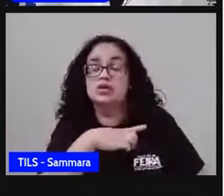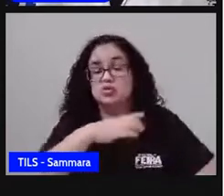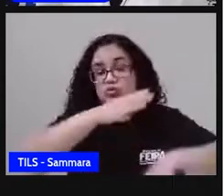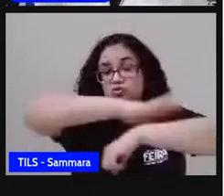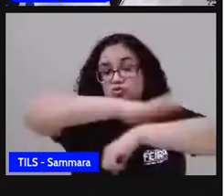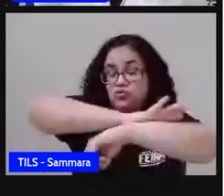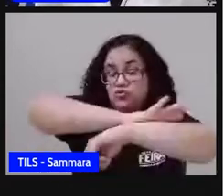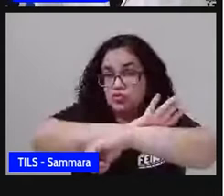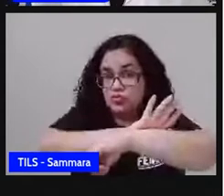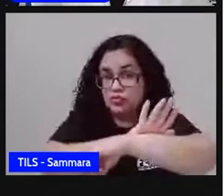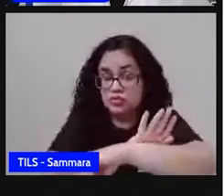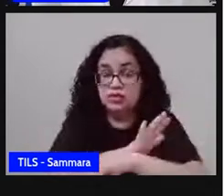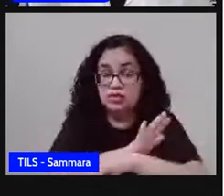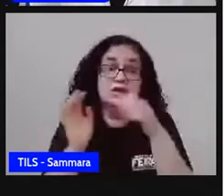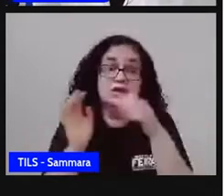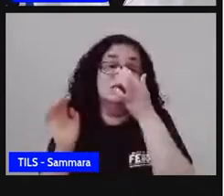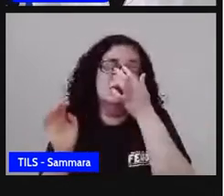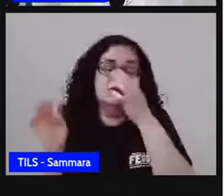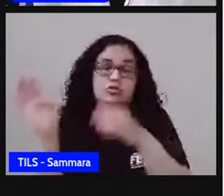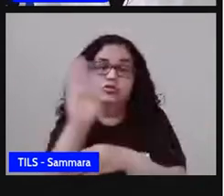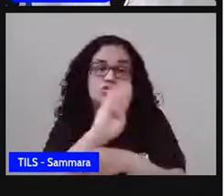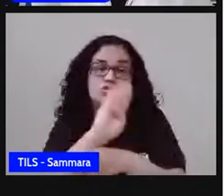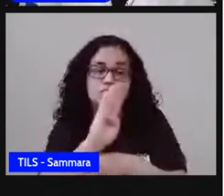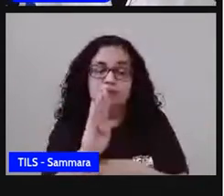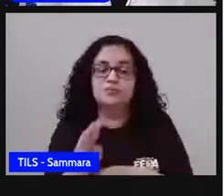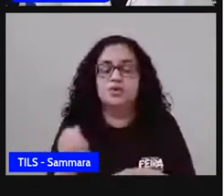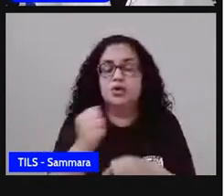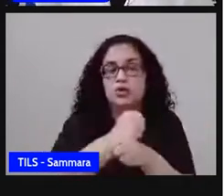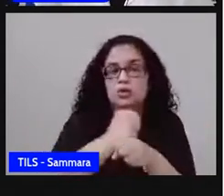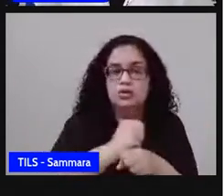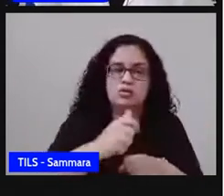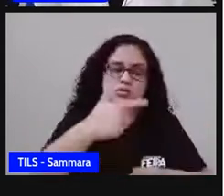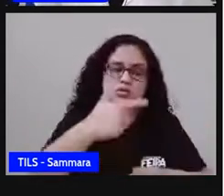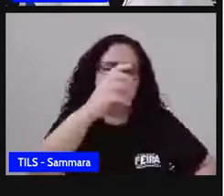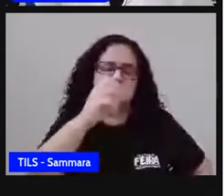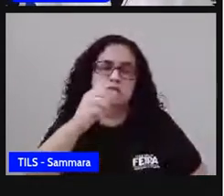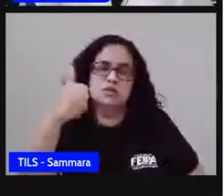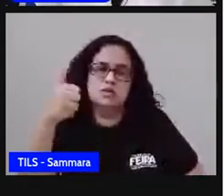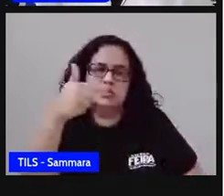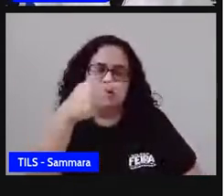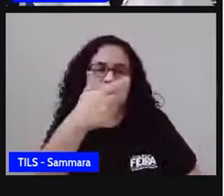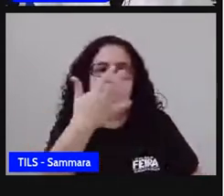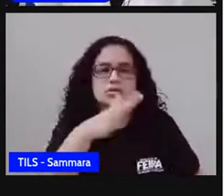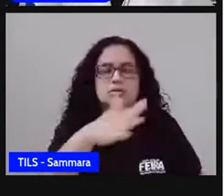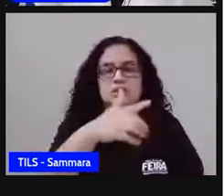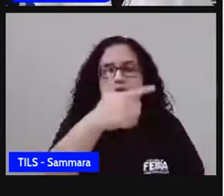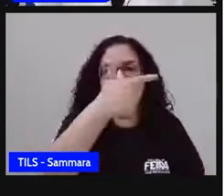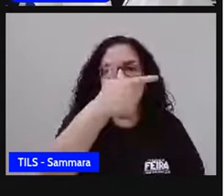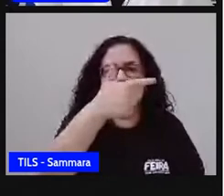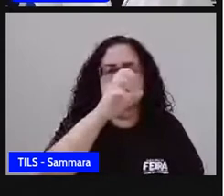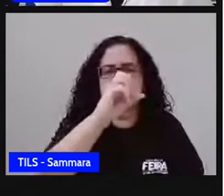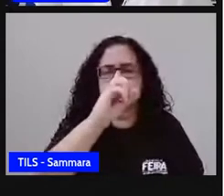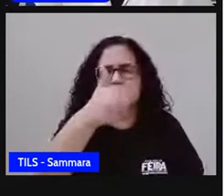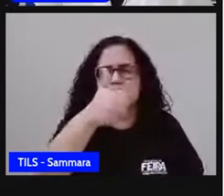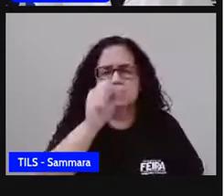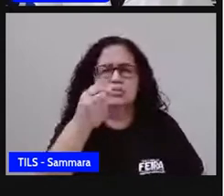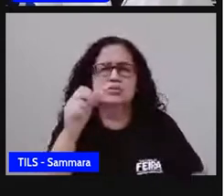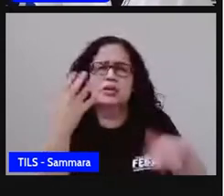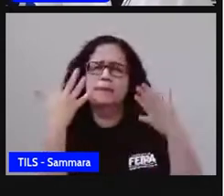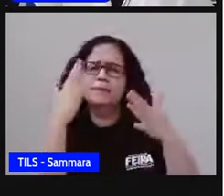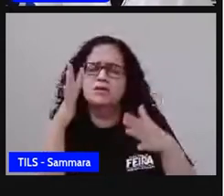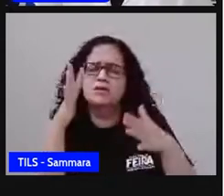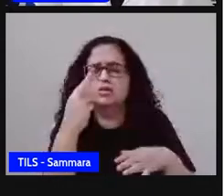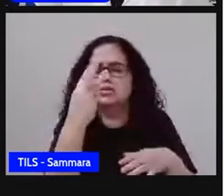racismo. Esse vídeo é de meados de 2017, 2018, então deve ter em torno de três a quatro anos,